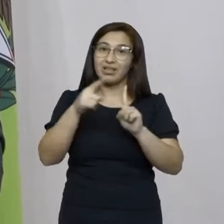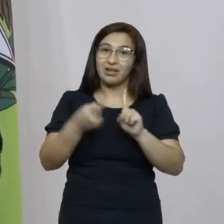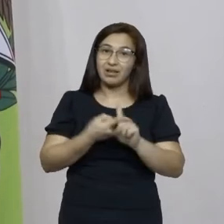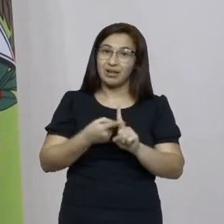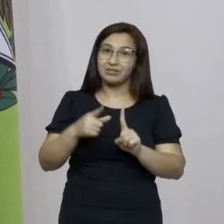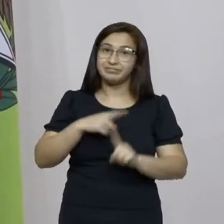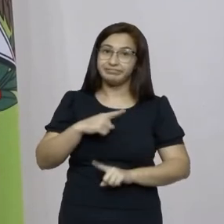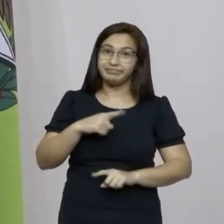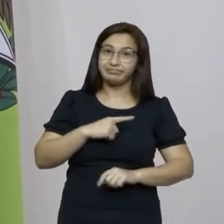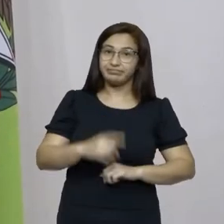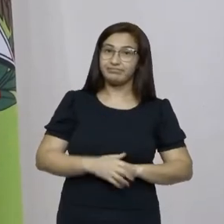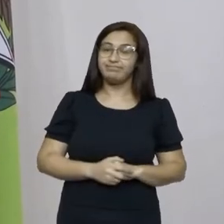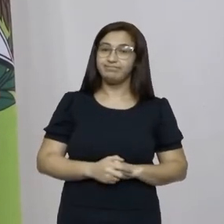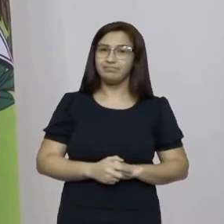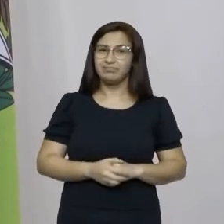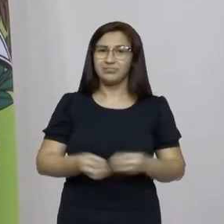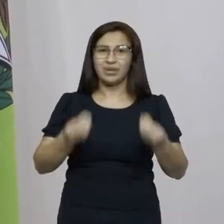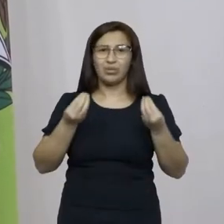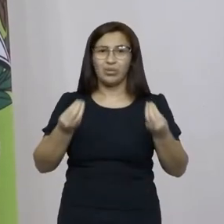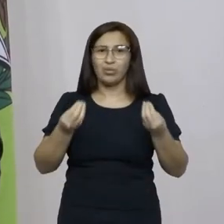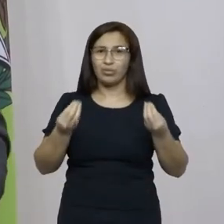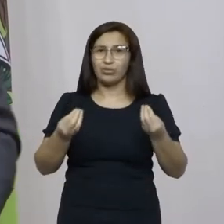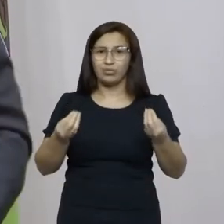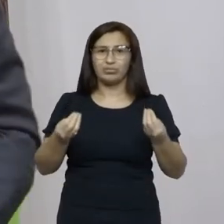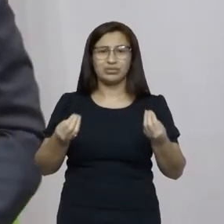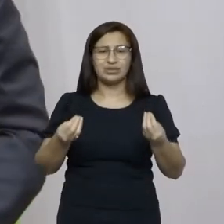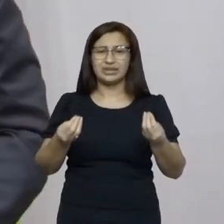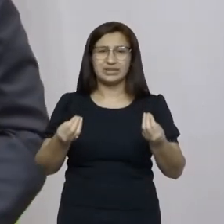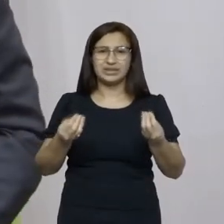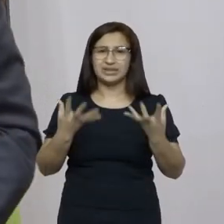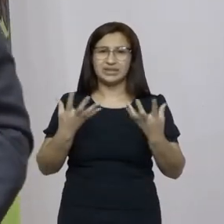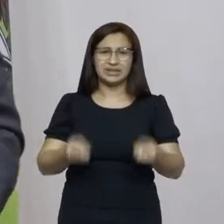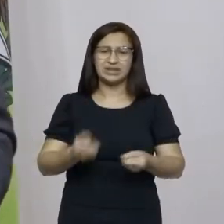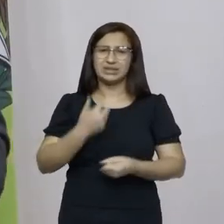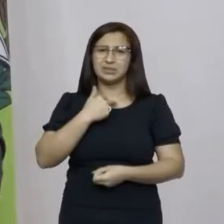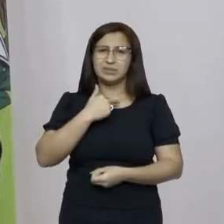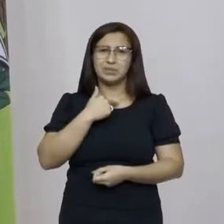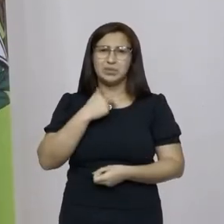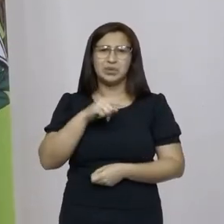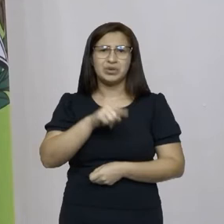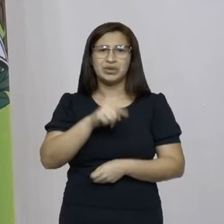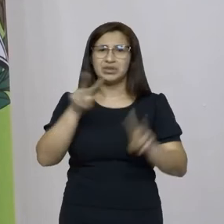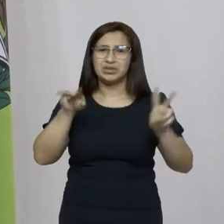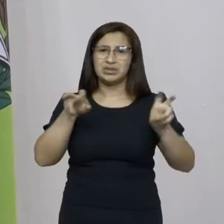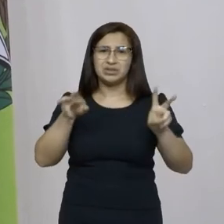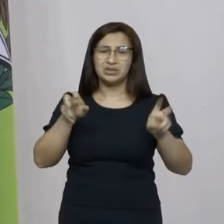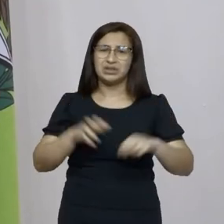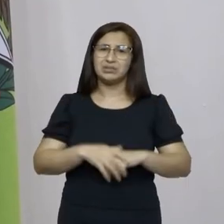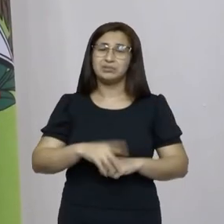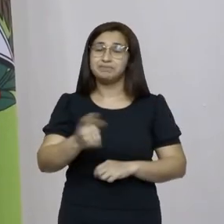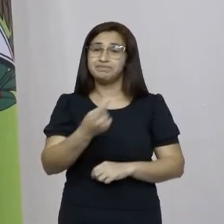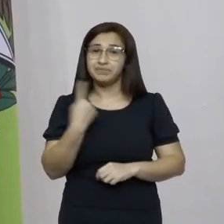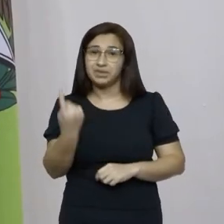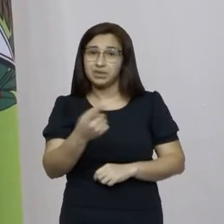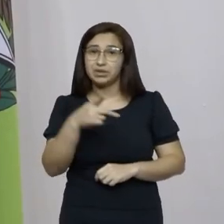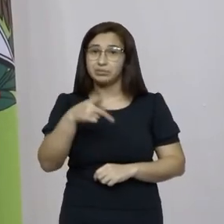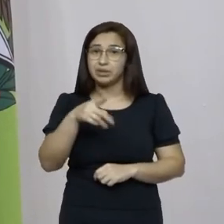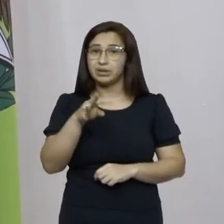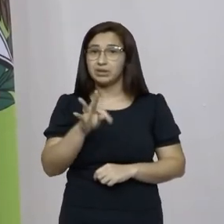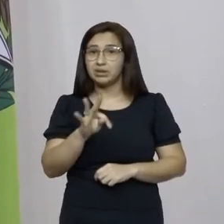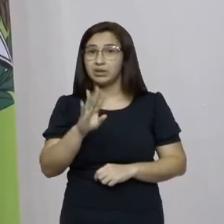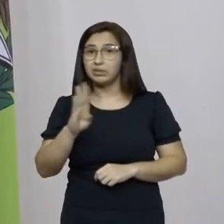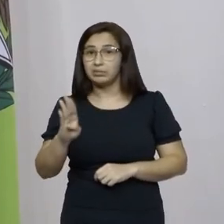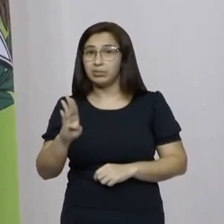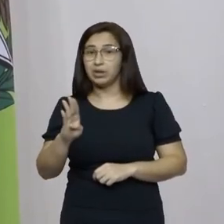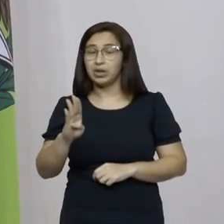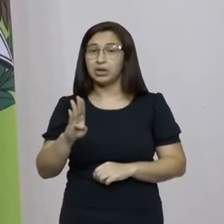é um absurdo que está havendo com relação a essa questão e nós do PTB somos